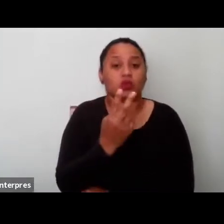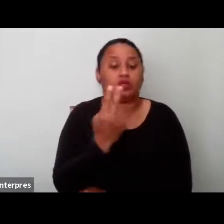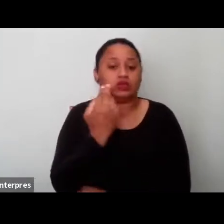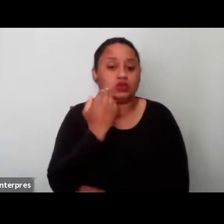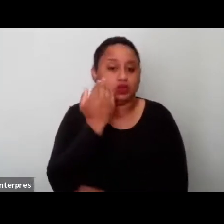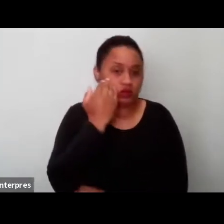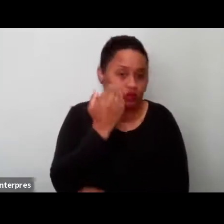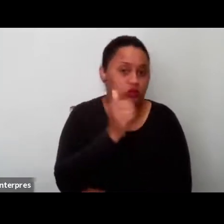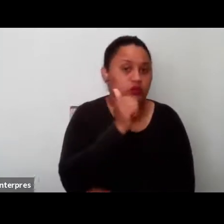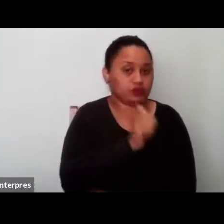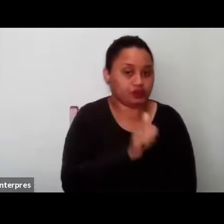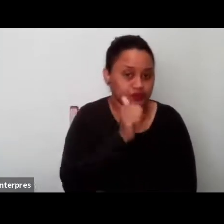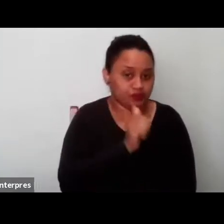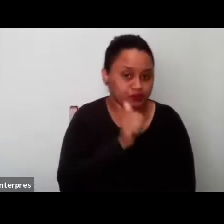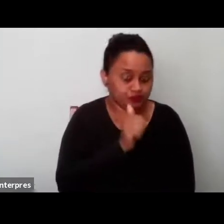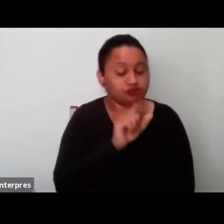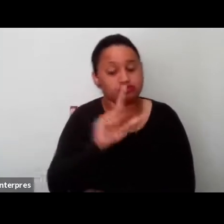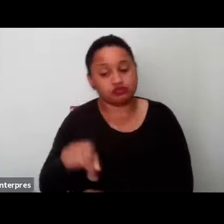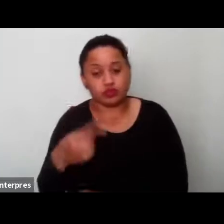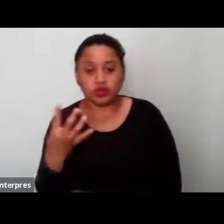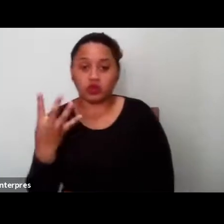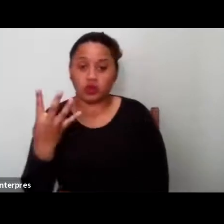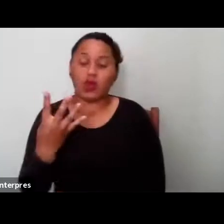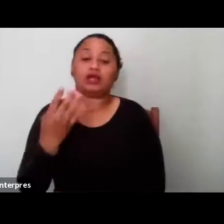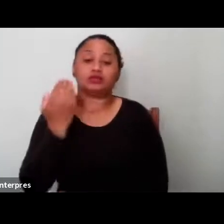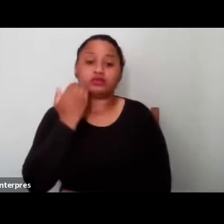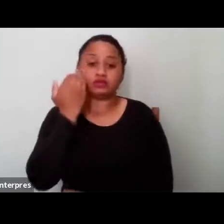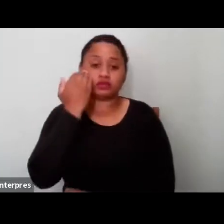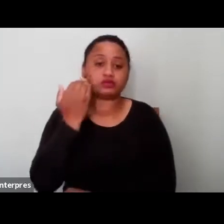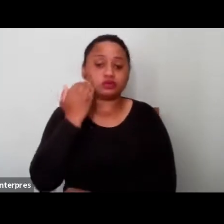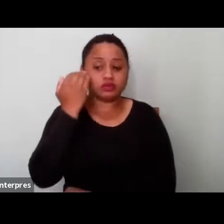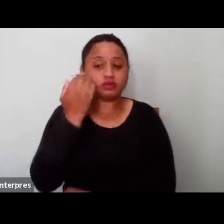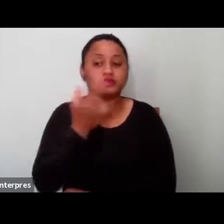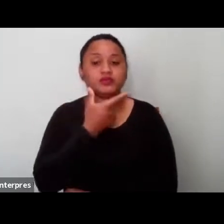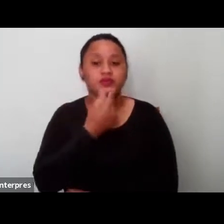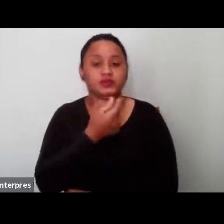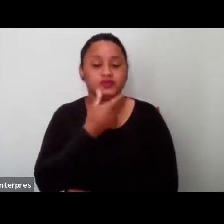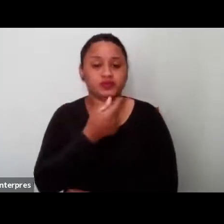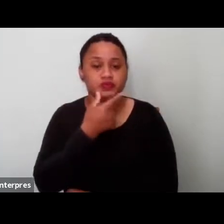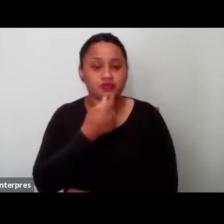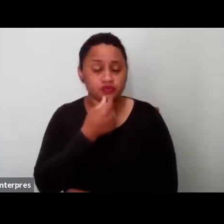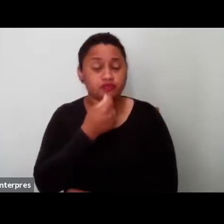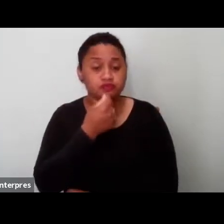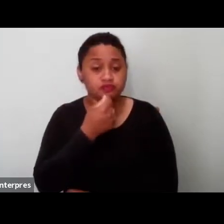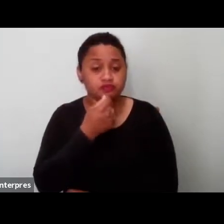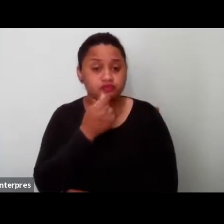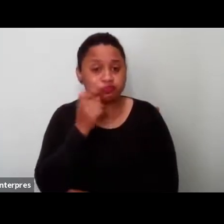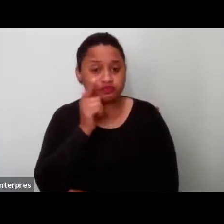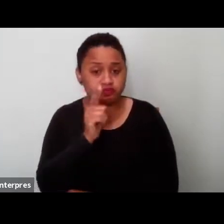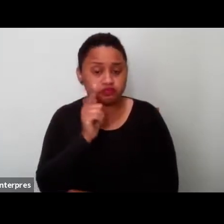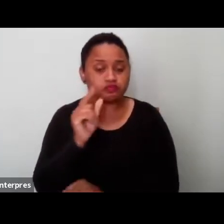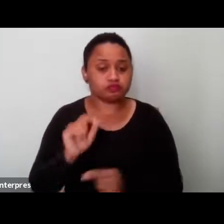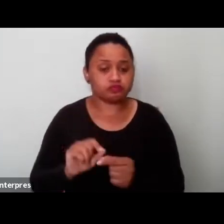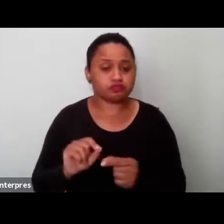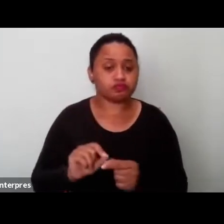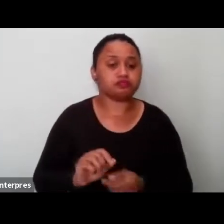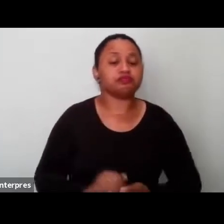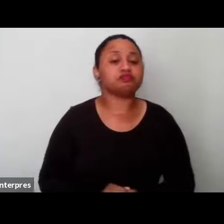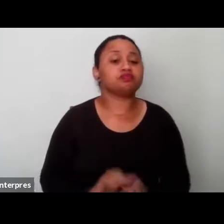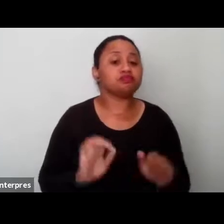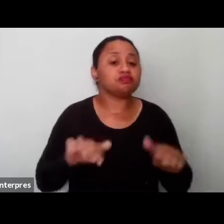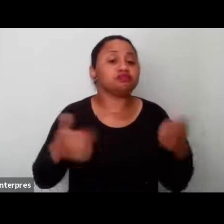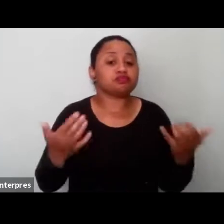sexo feminino e quatro adolescentes, então, do sexo masculino. É importante